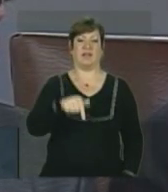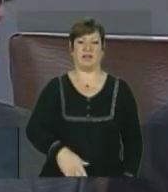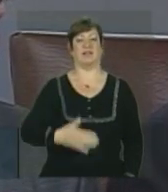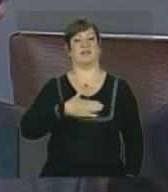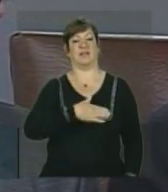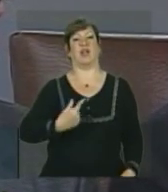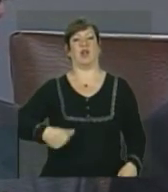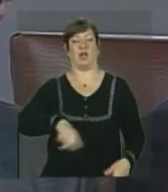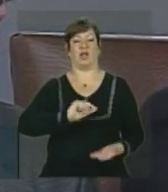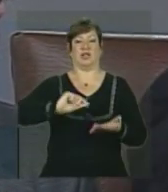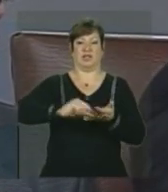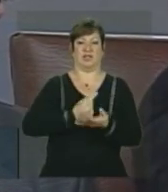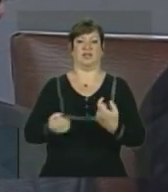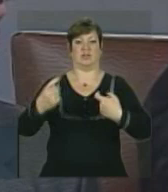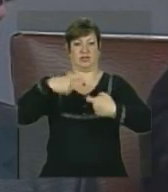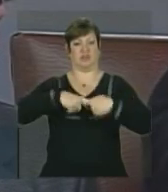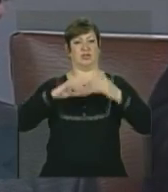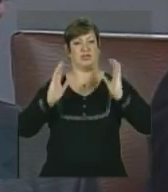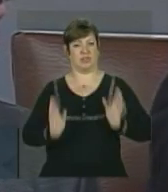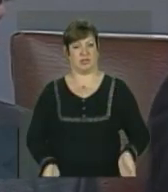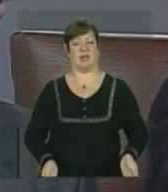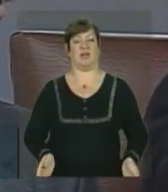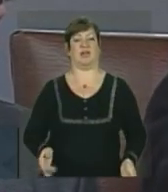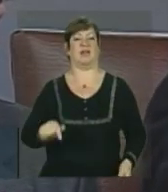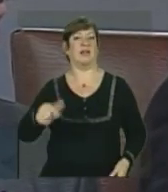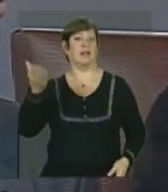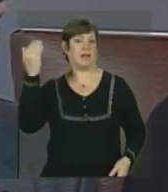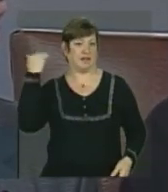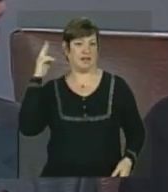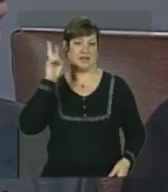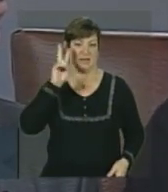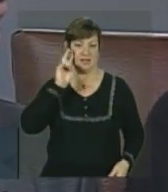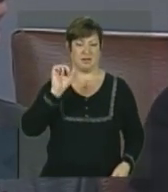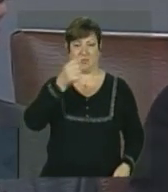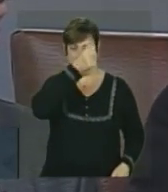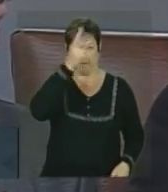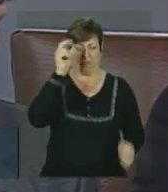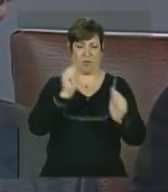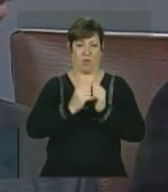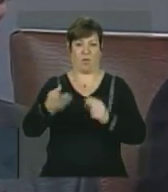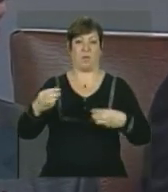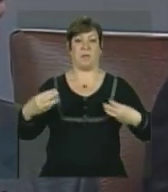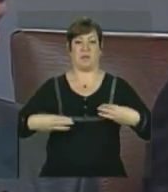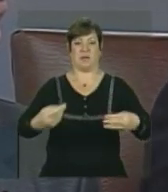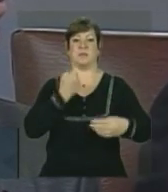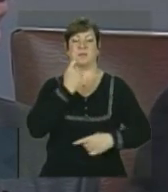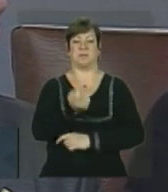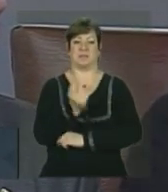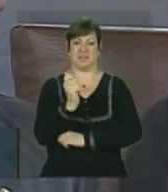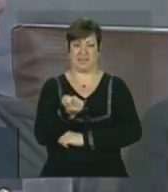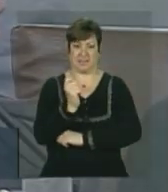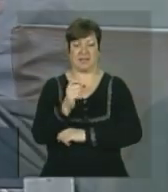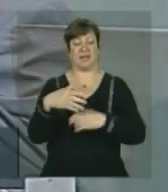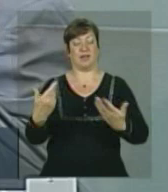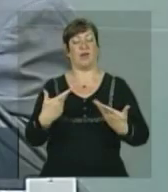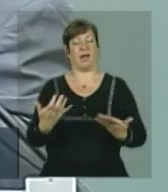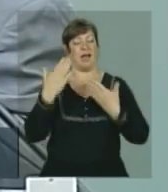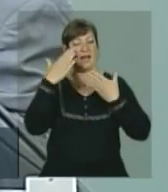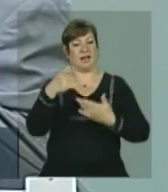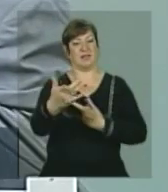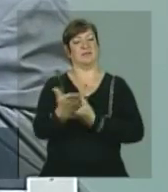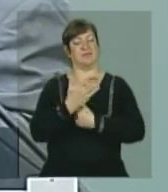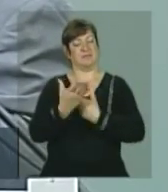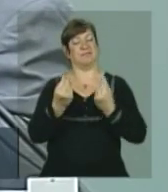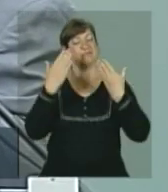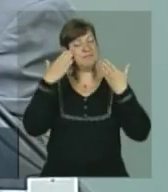já assinamos uma parceria naquela época, justamente Prefeitura e Ministério da Pesca. Então, quero agradecer este apoio que o